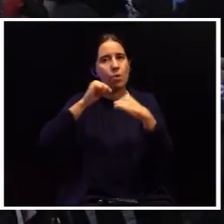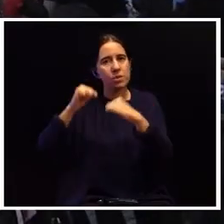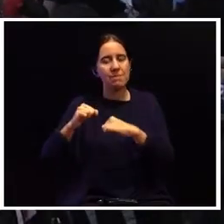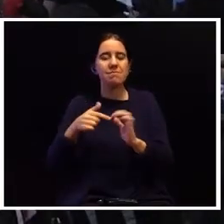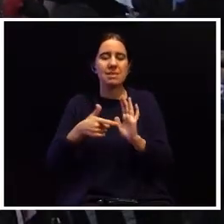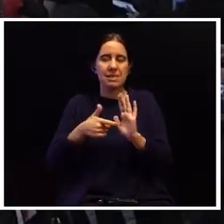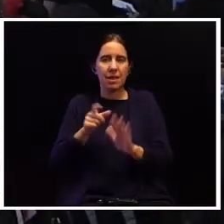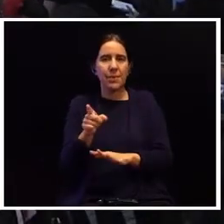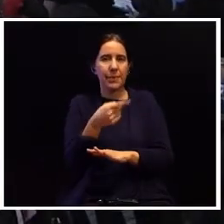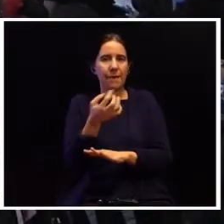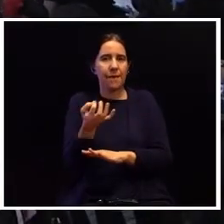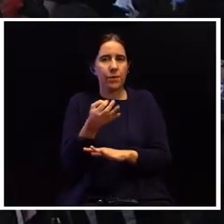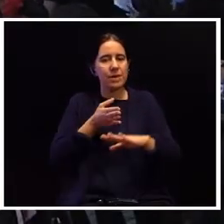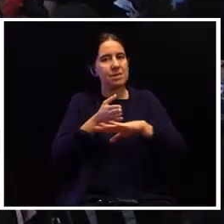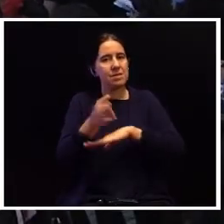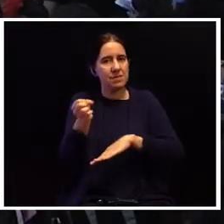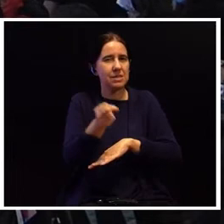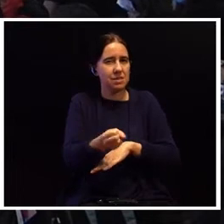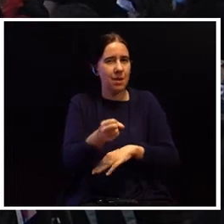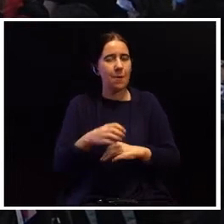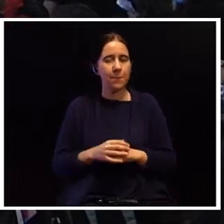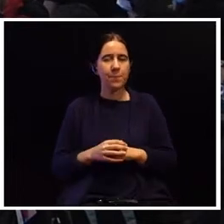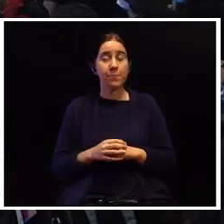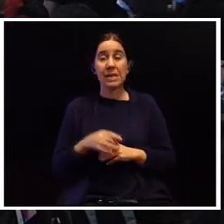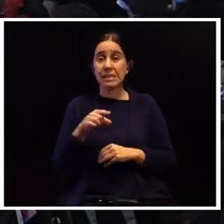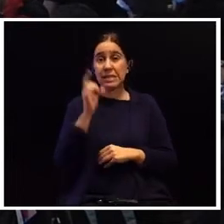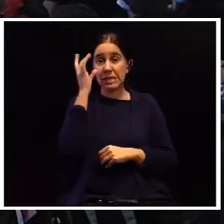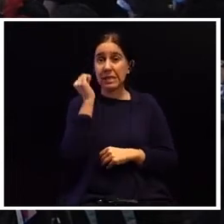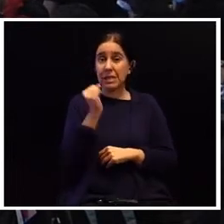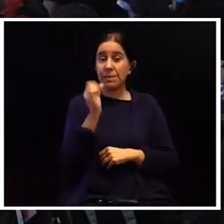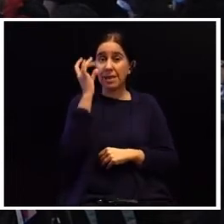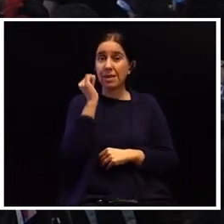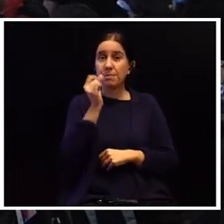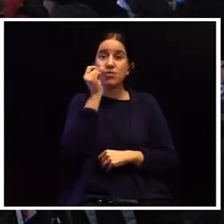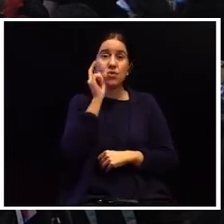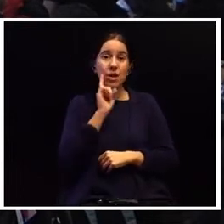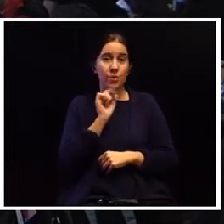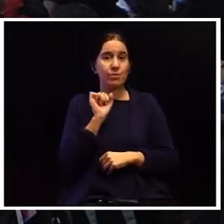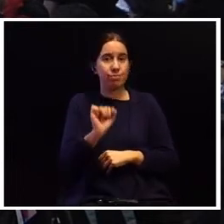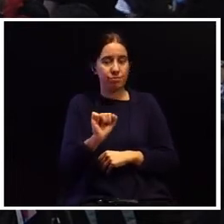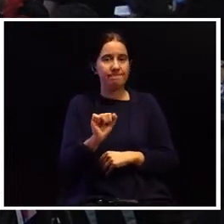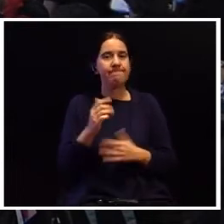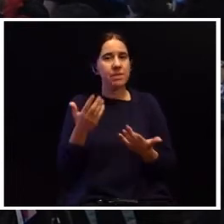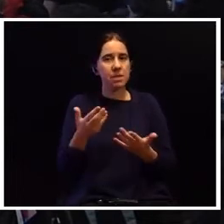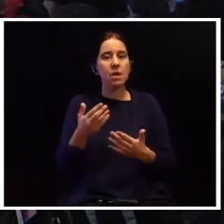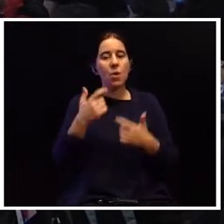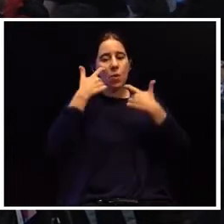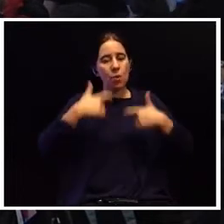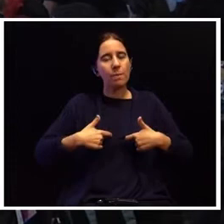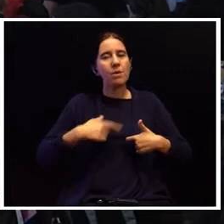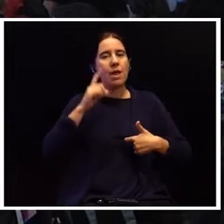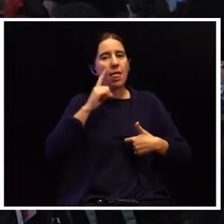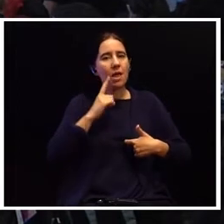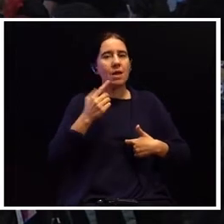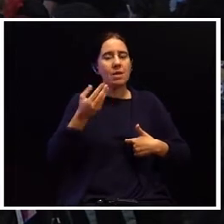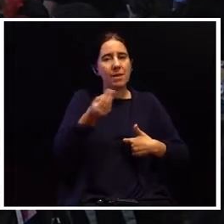necessidade de intervenção. Este crime, que é um crime de género, que atenta contra os direitos humanos das mulheres e